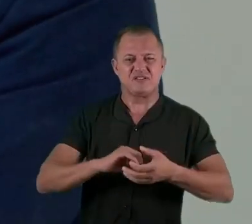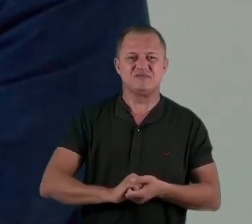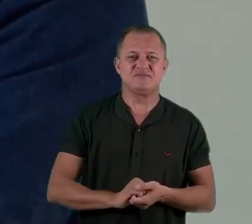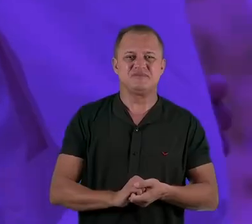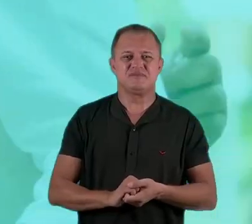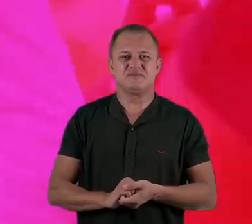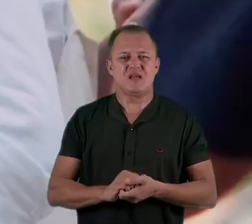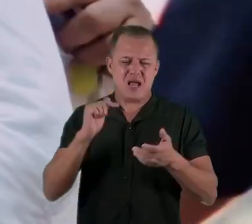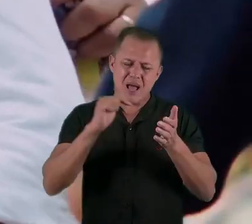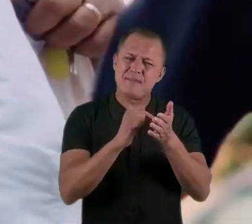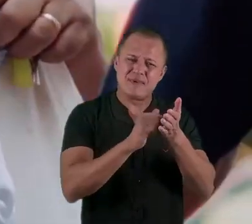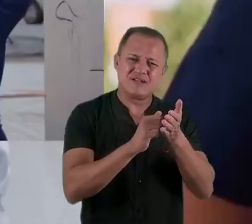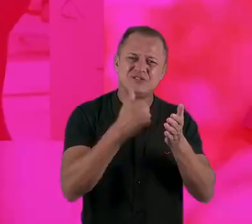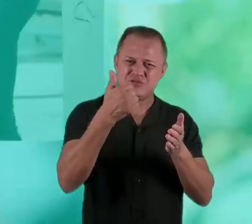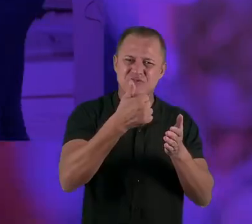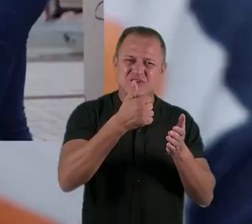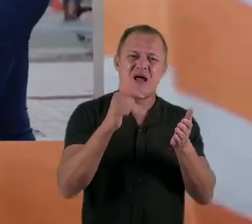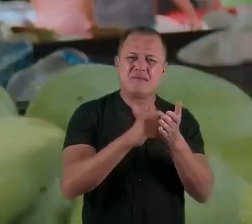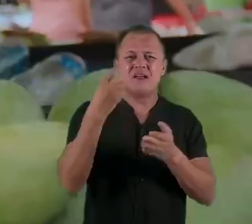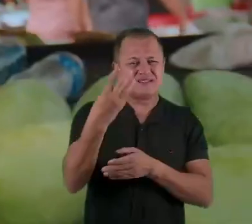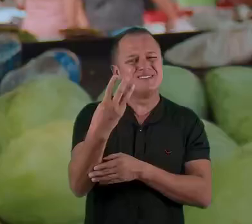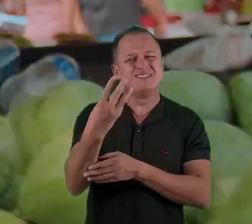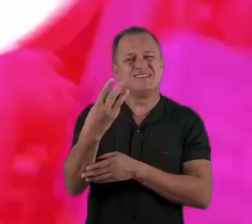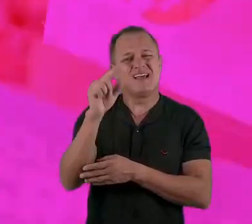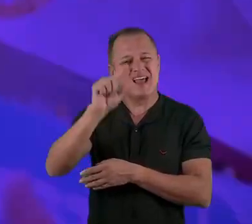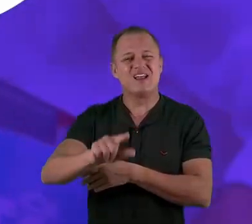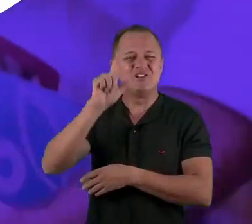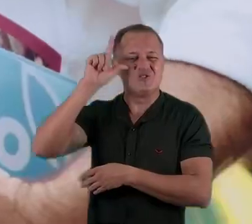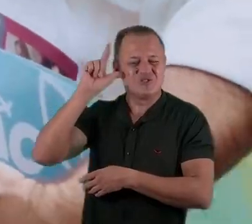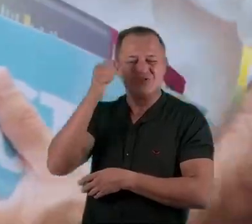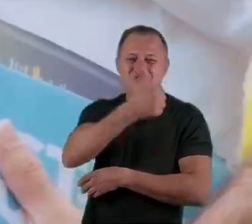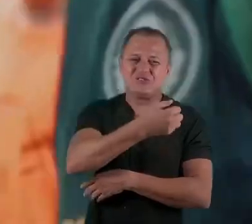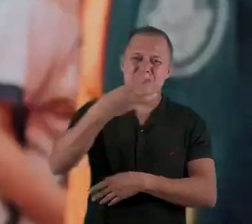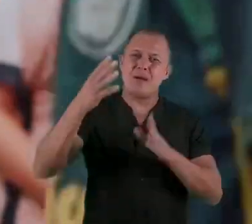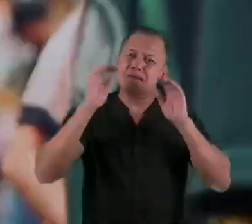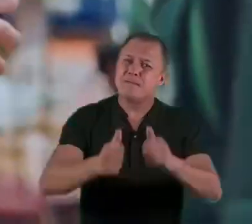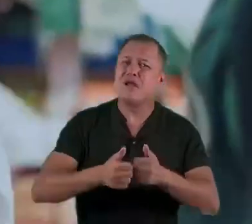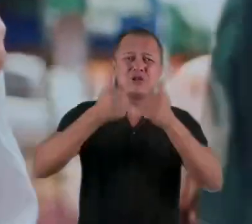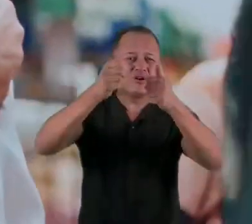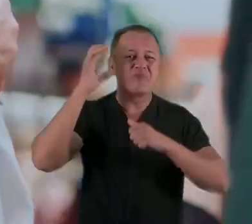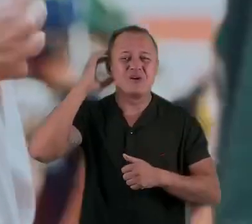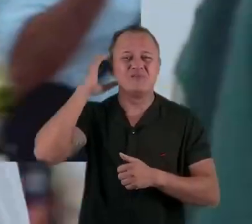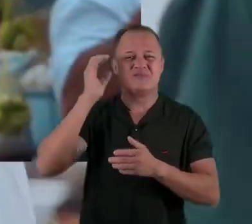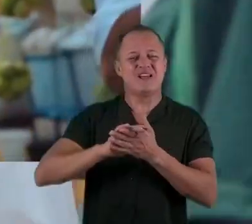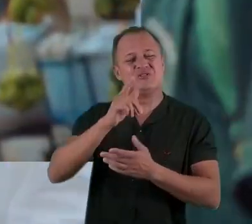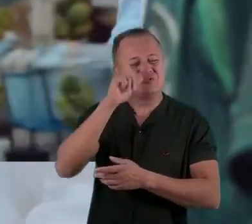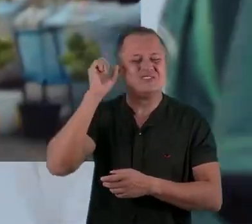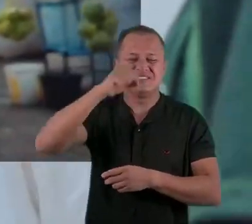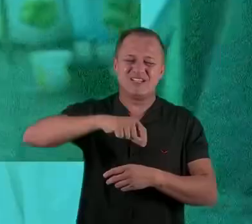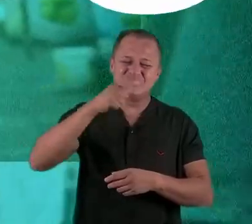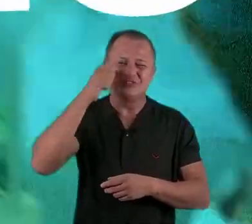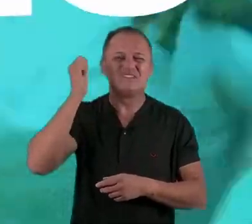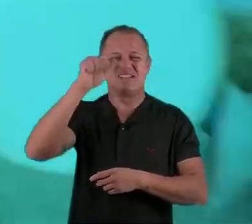junto, sempre. Aperte o 1, aperte o 3. Aperte o 3 e o Mestre da Cuiabá. É o